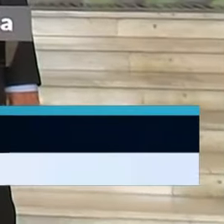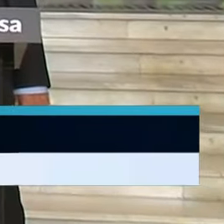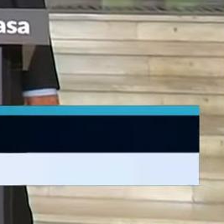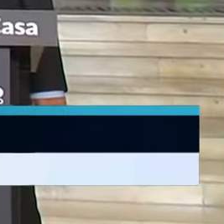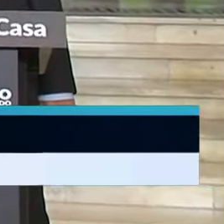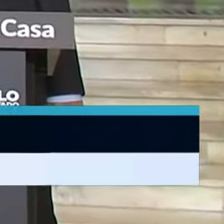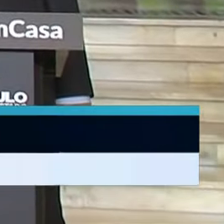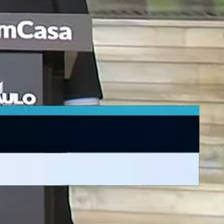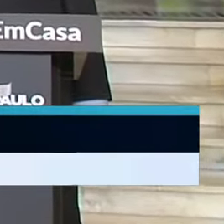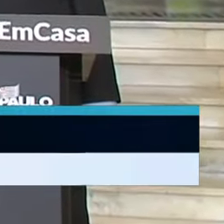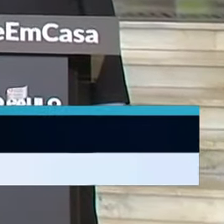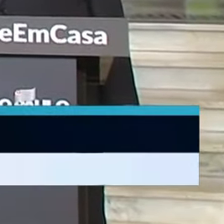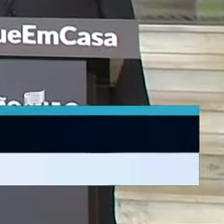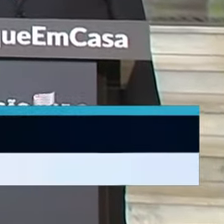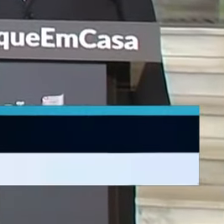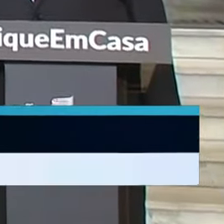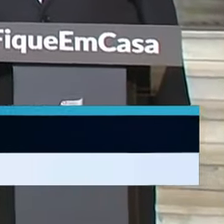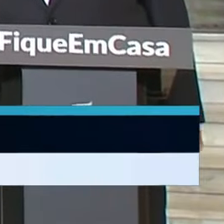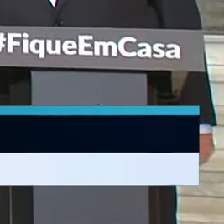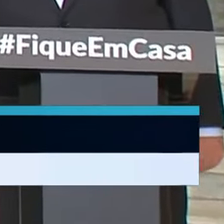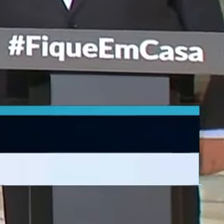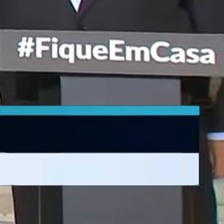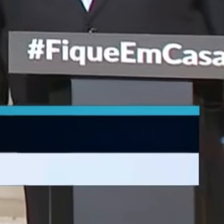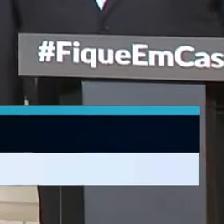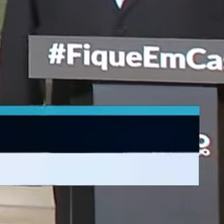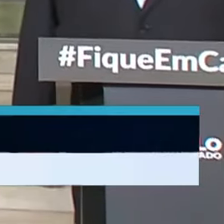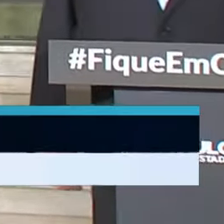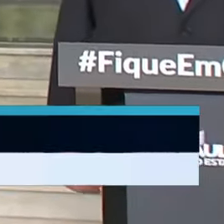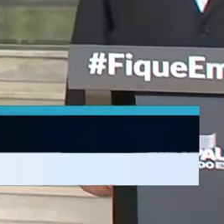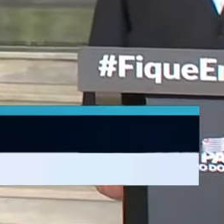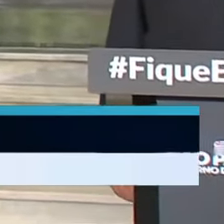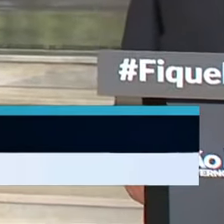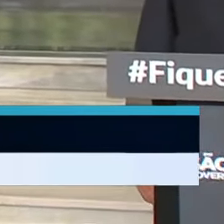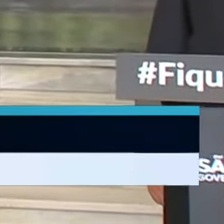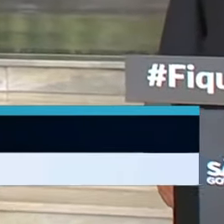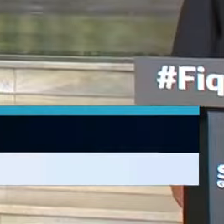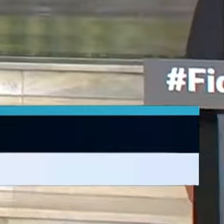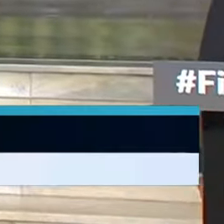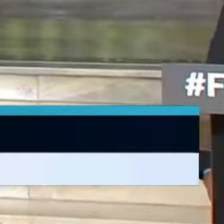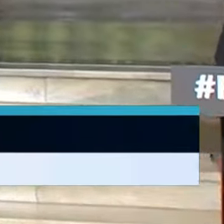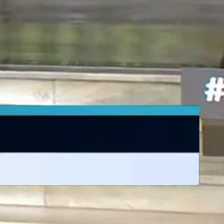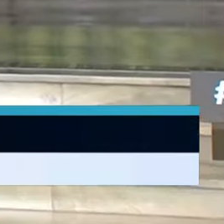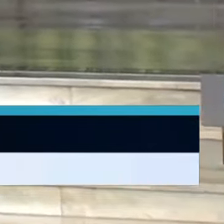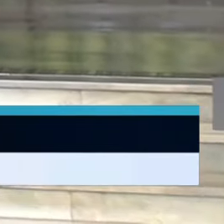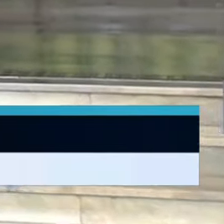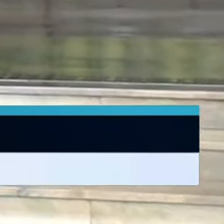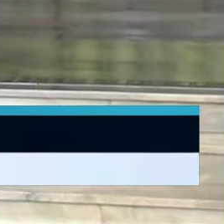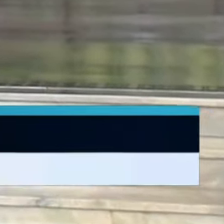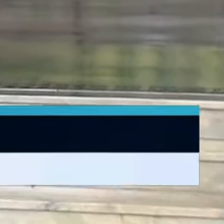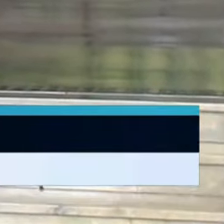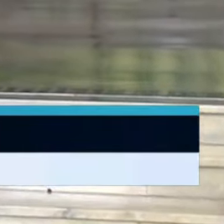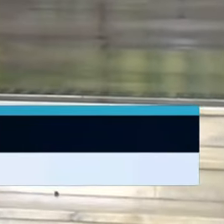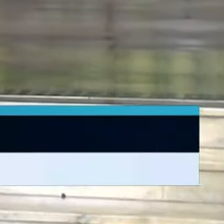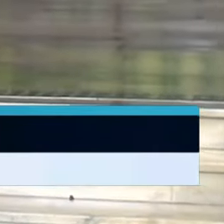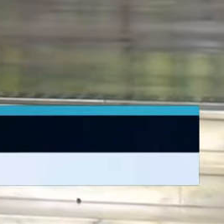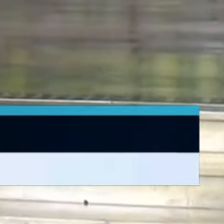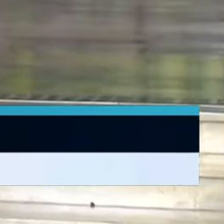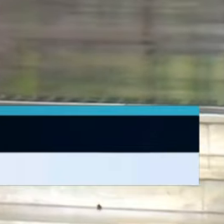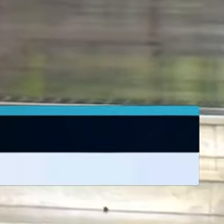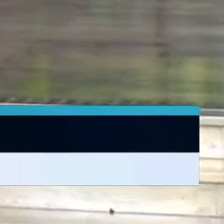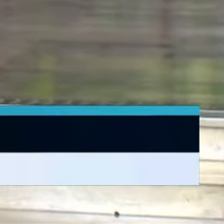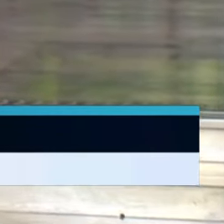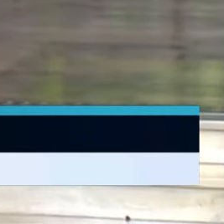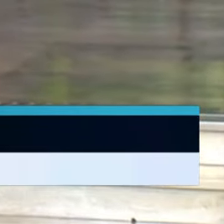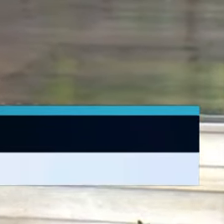Por essas duas semanas ter cumprido o papel... Boa tarde, falamos ao vivo do Palácio dos Bandeirantes, sede do Governo do Estado de São Paulo, onde começa